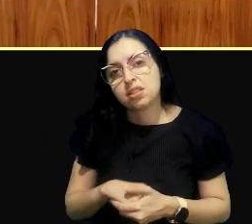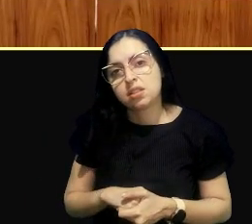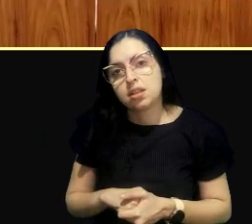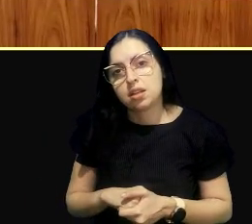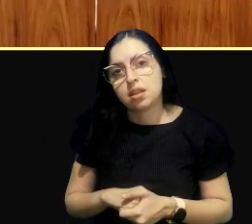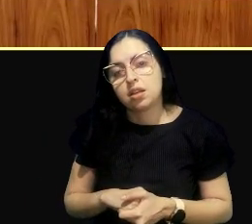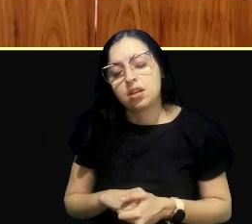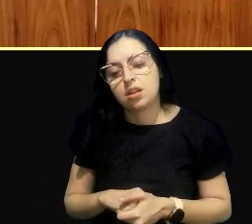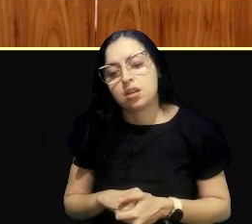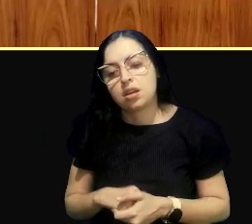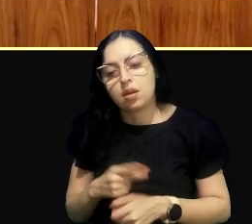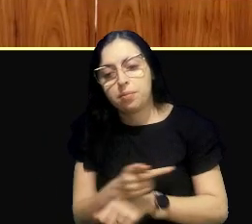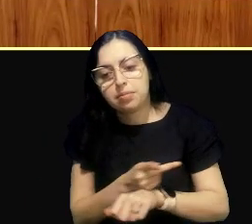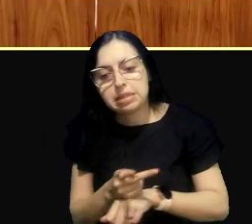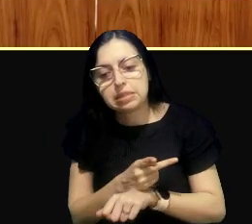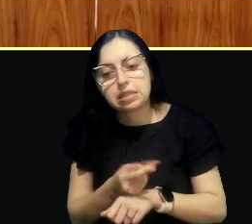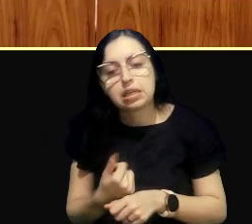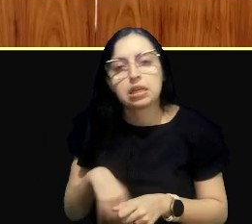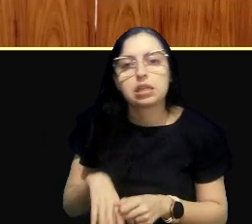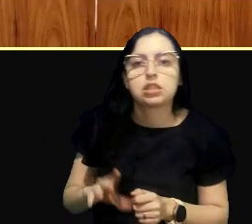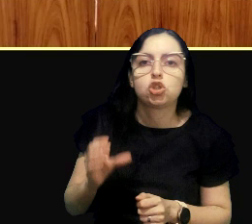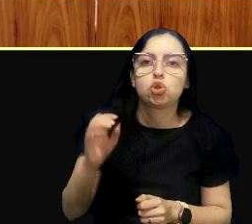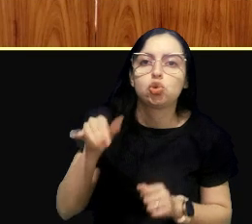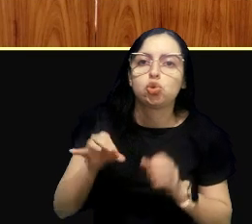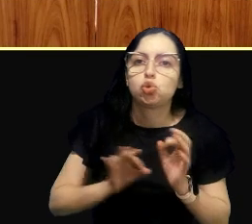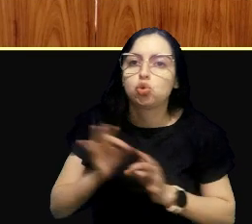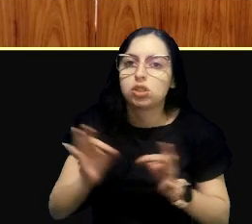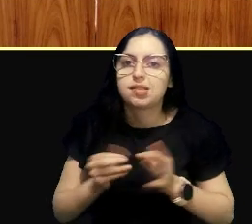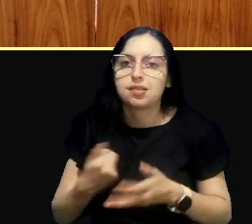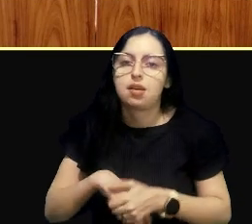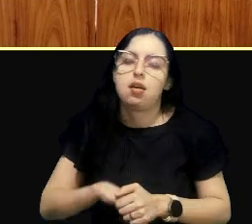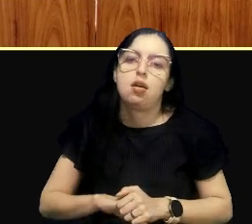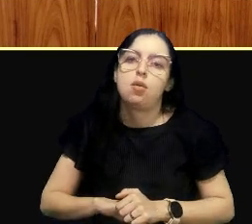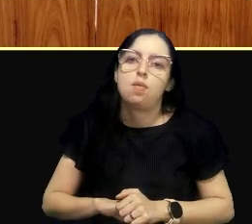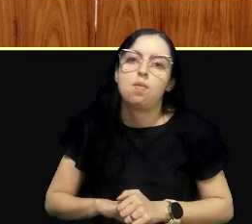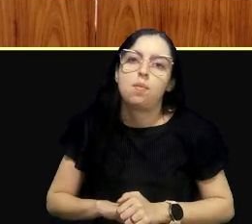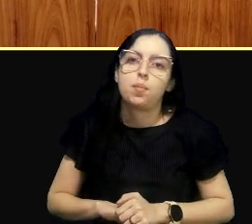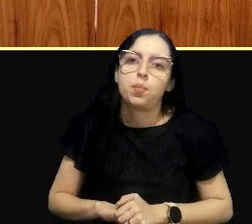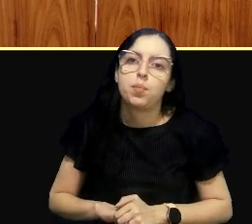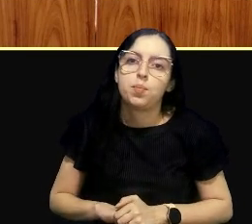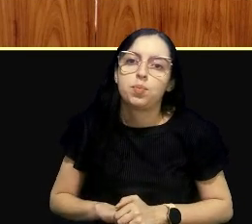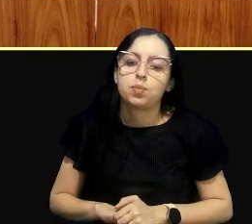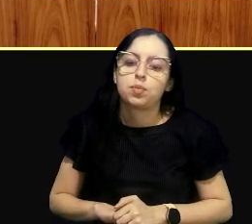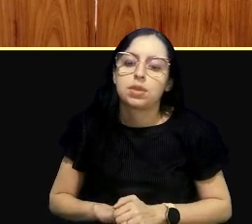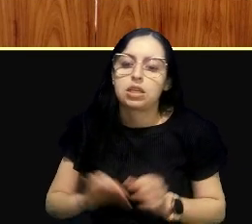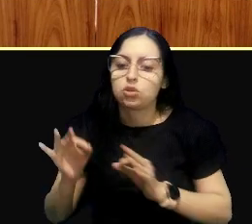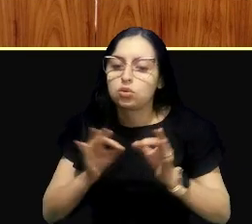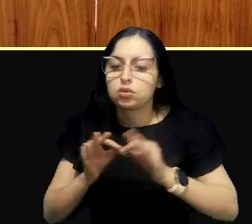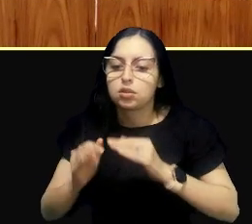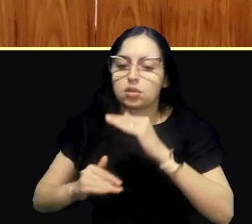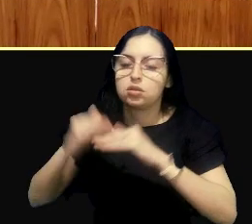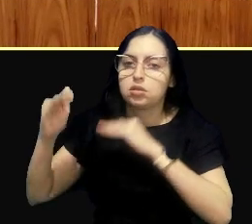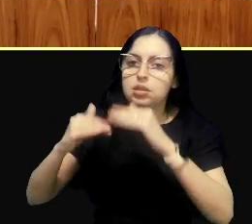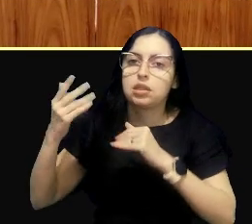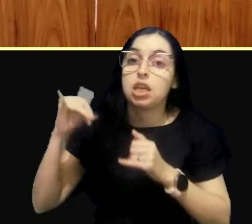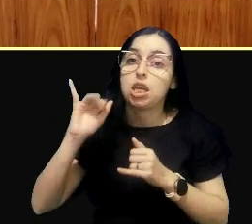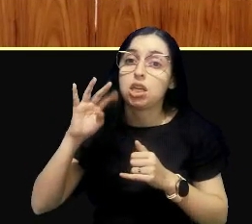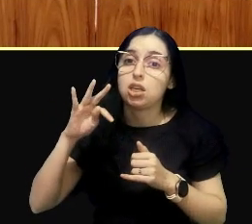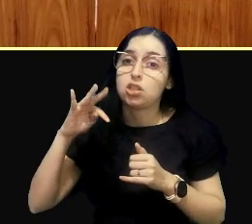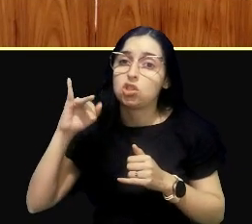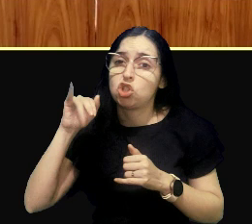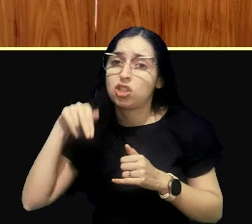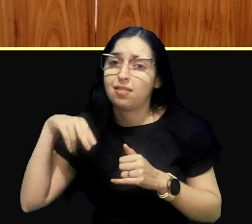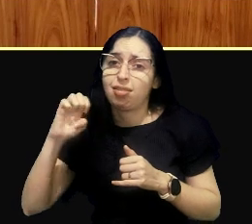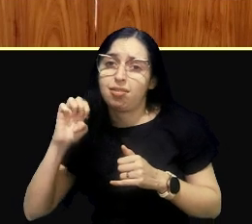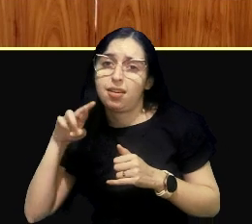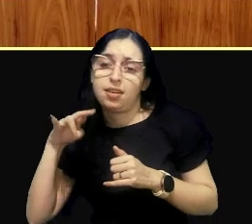inspeção judicial, a questão da justiça itinerante, quer dizer, de os órgãos